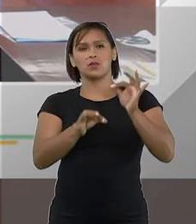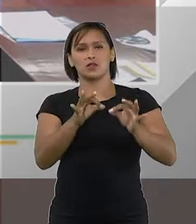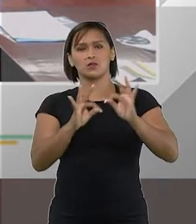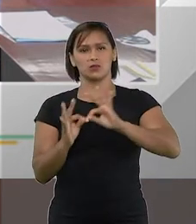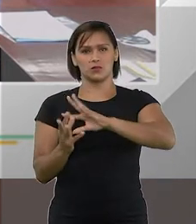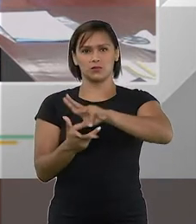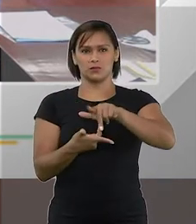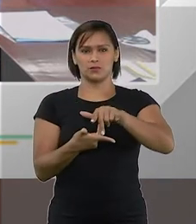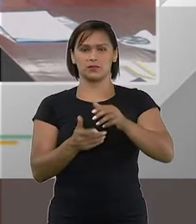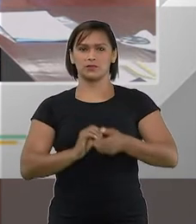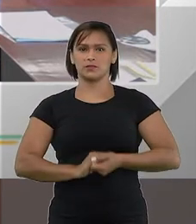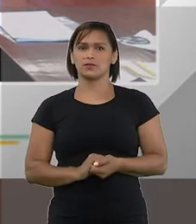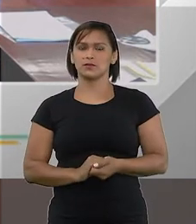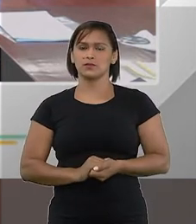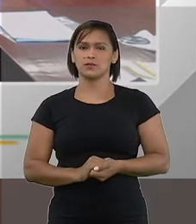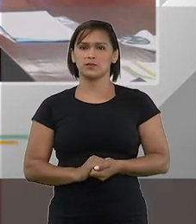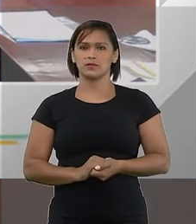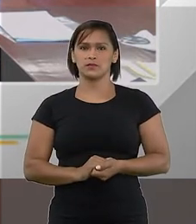juírio.